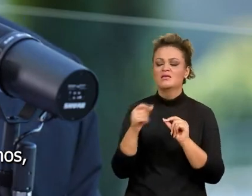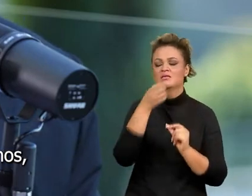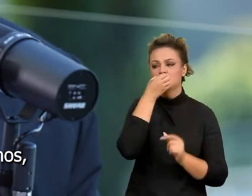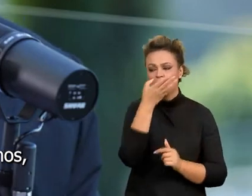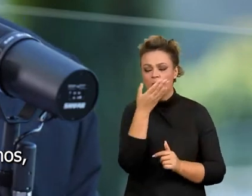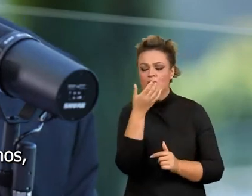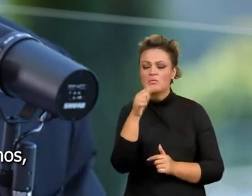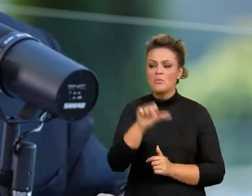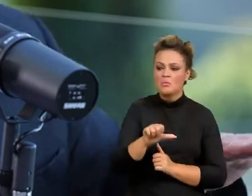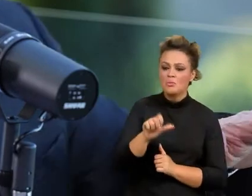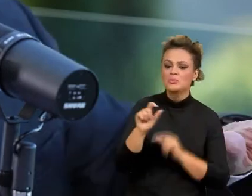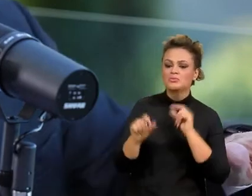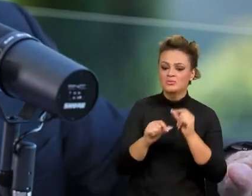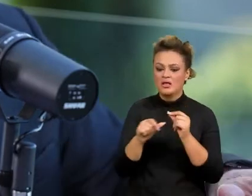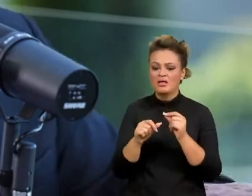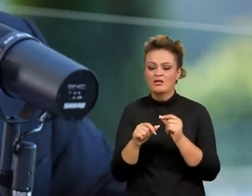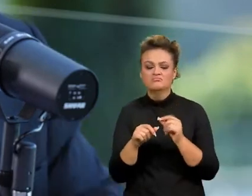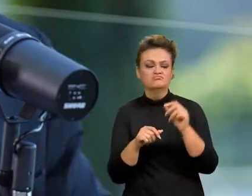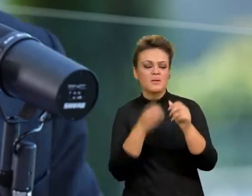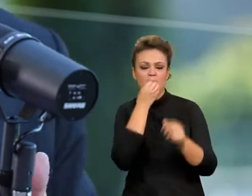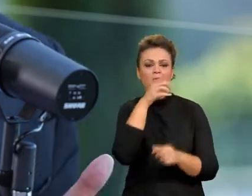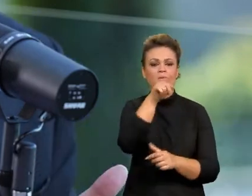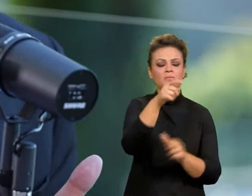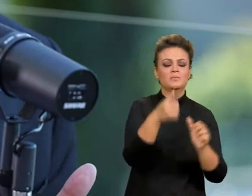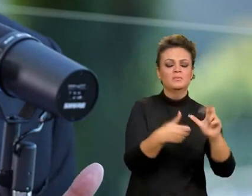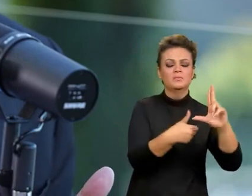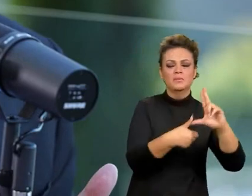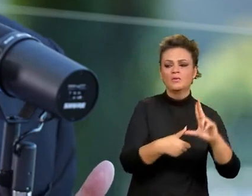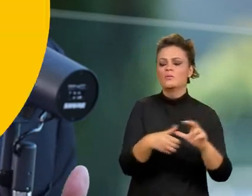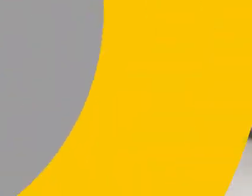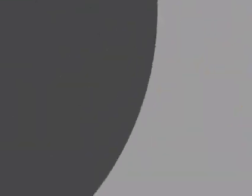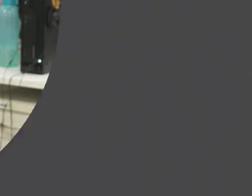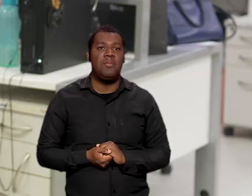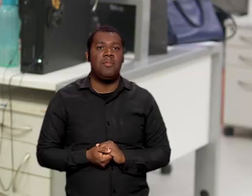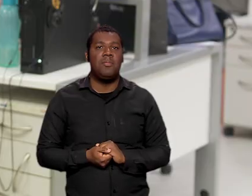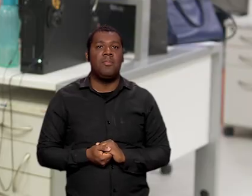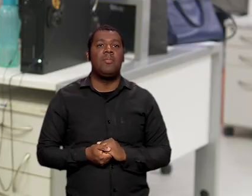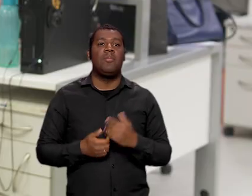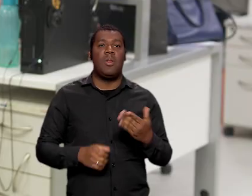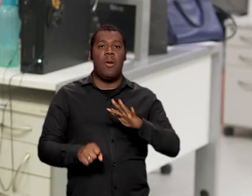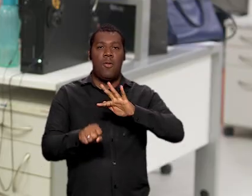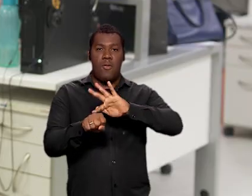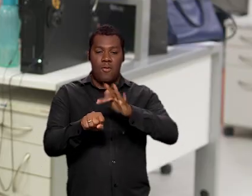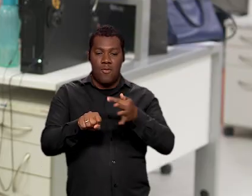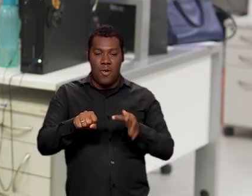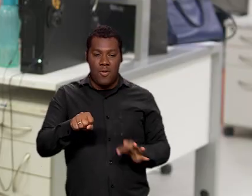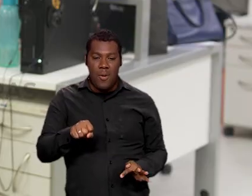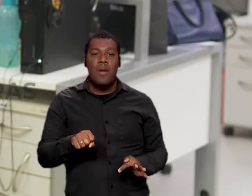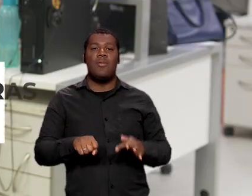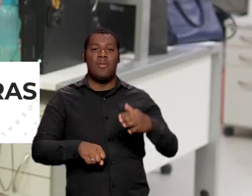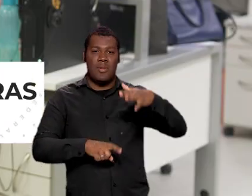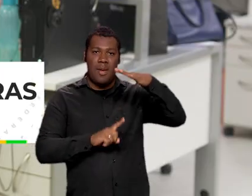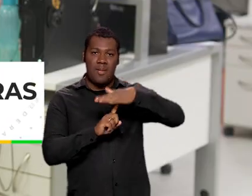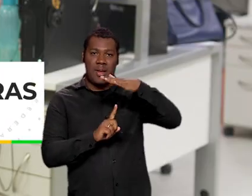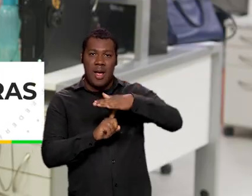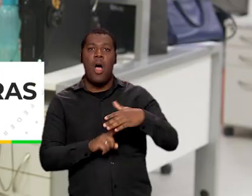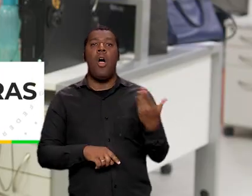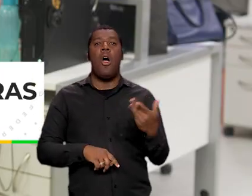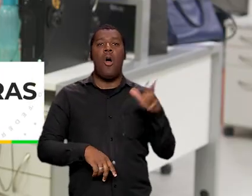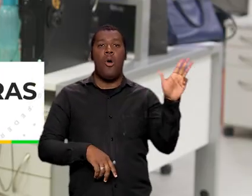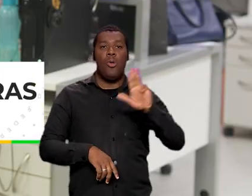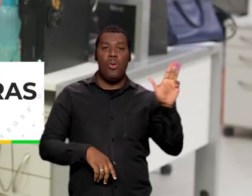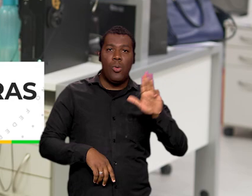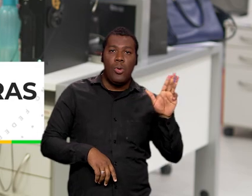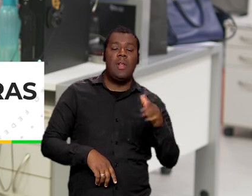é bom para os latino-americanos, o que é bom para Mercosul e o que é bom para Brasil. Em Foz do Iguaçu, no Paraná, Lula e o diretor-geral